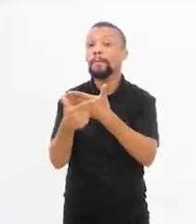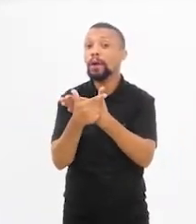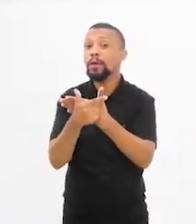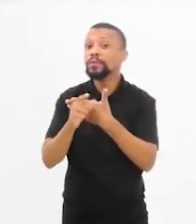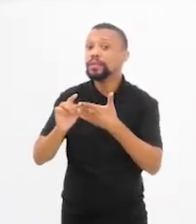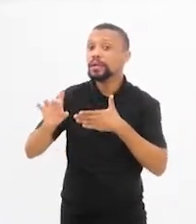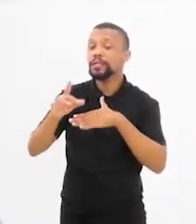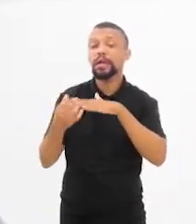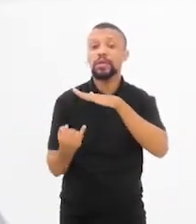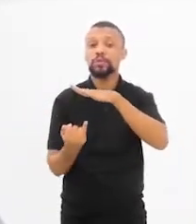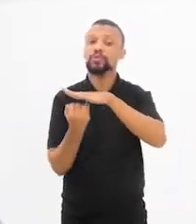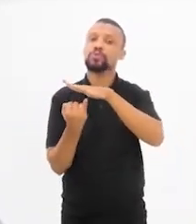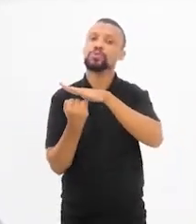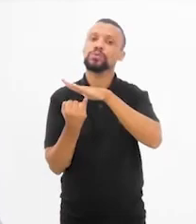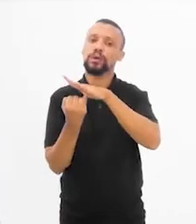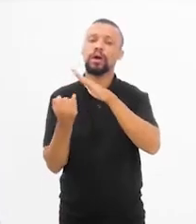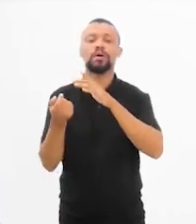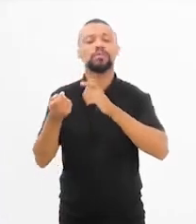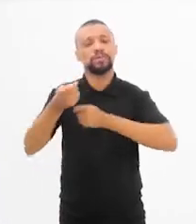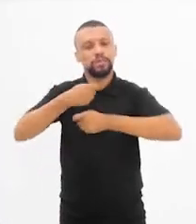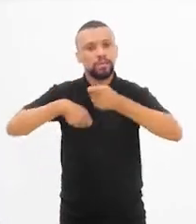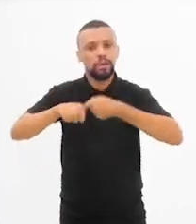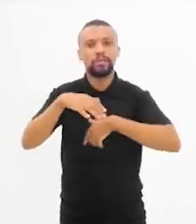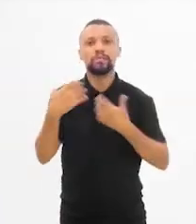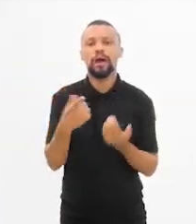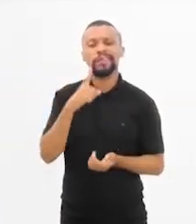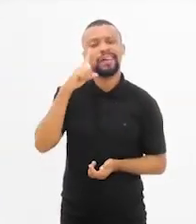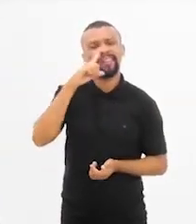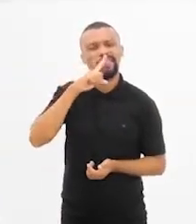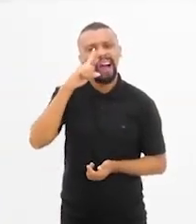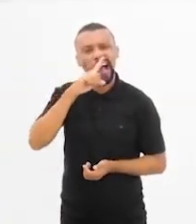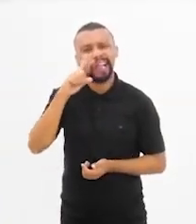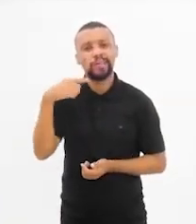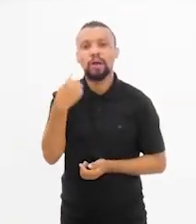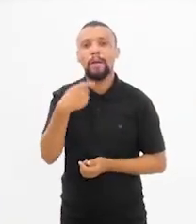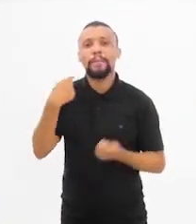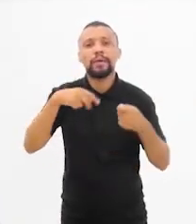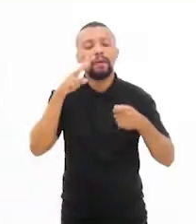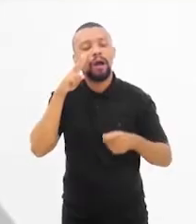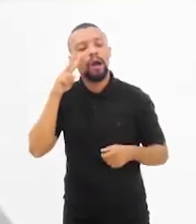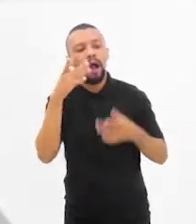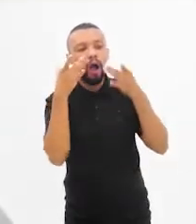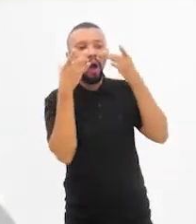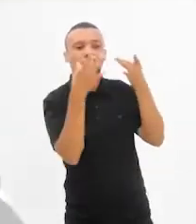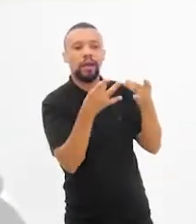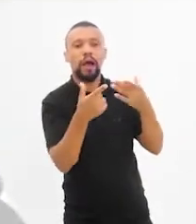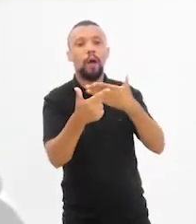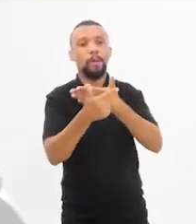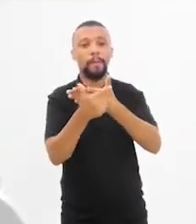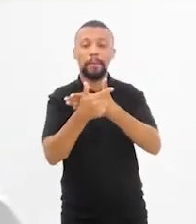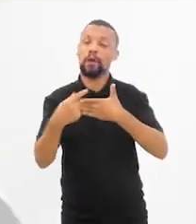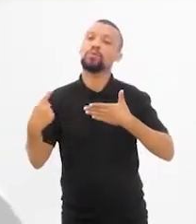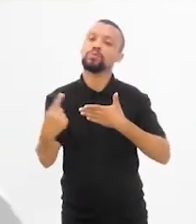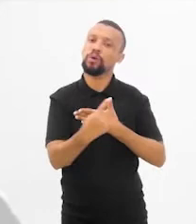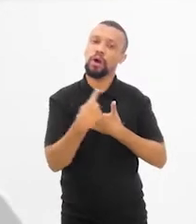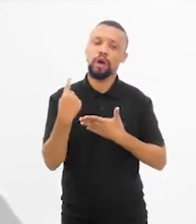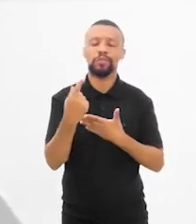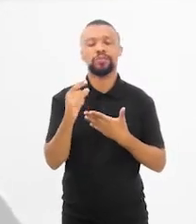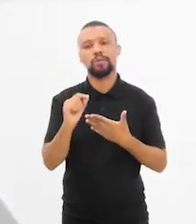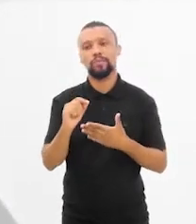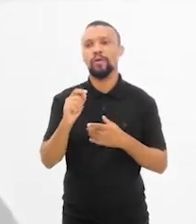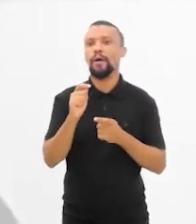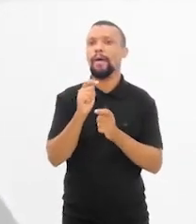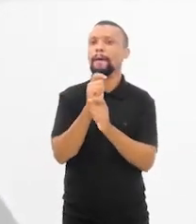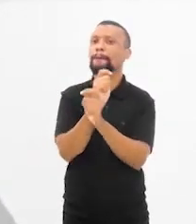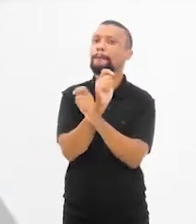o papel de cada entidade para esses negócios e quais os gaps que a gente precisa olhar. O nosso papel, enquanto